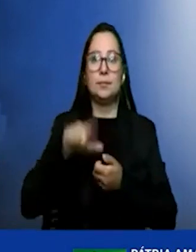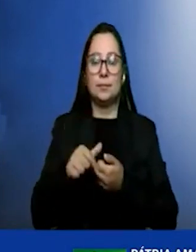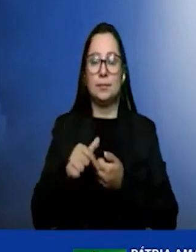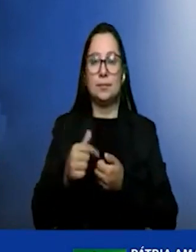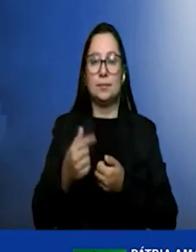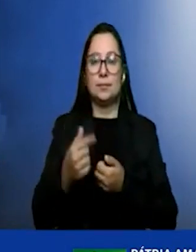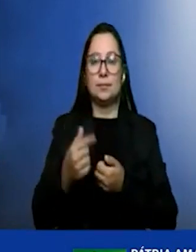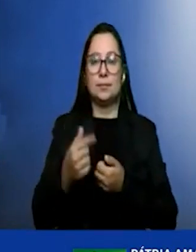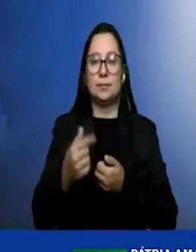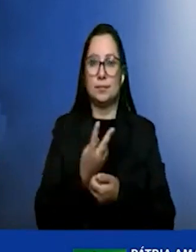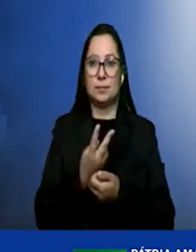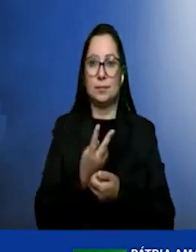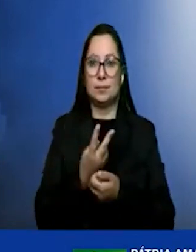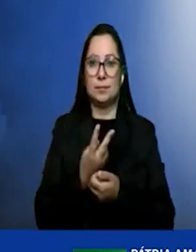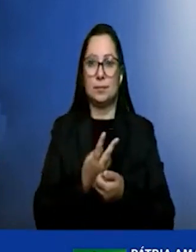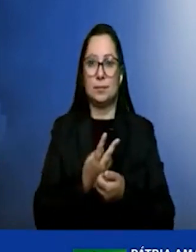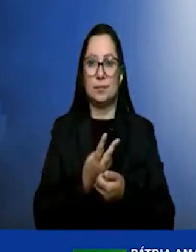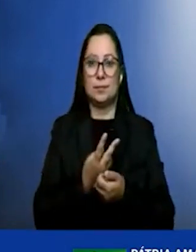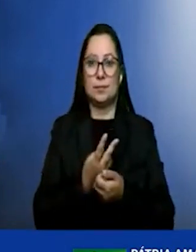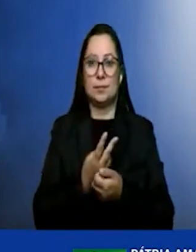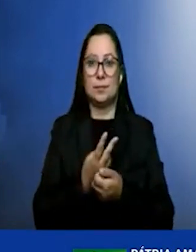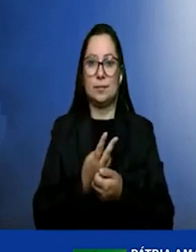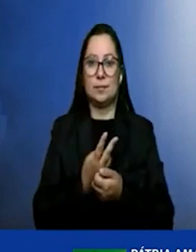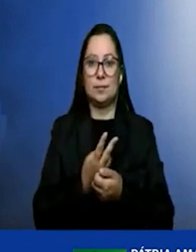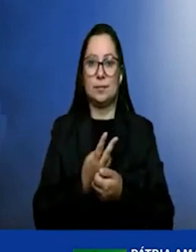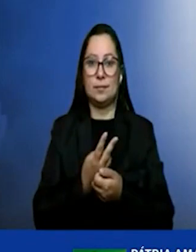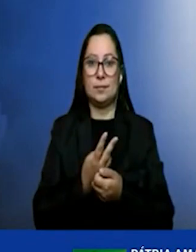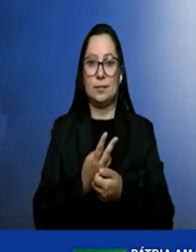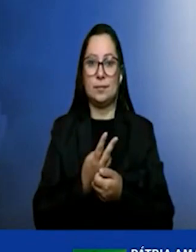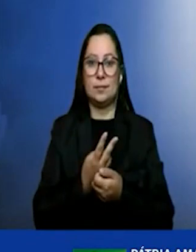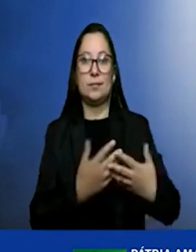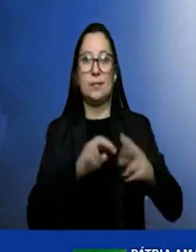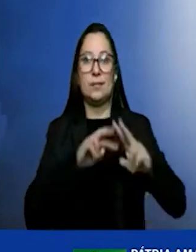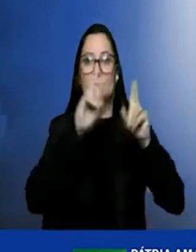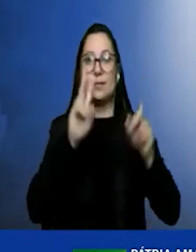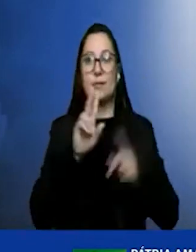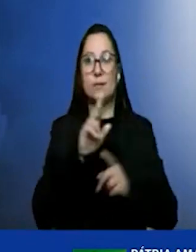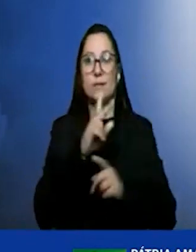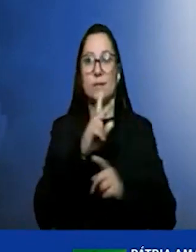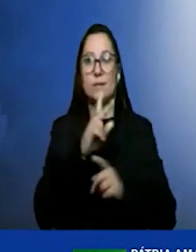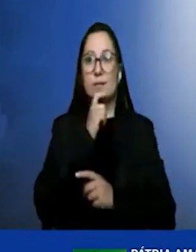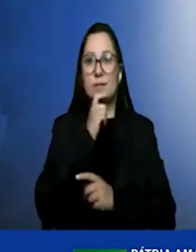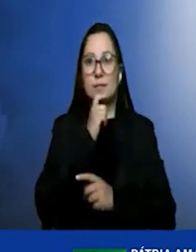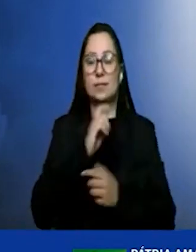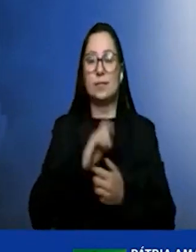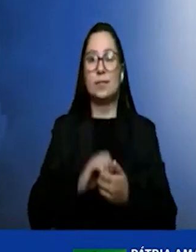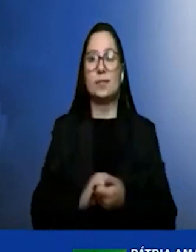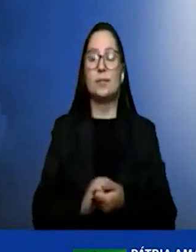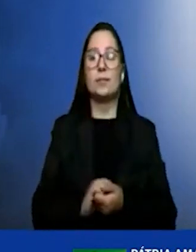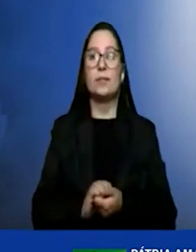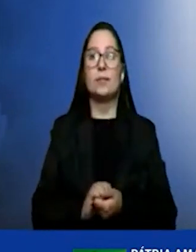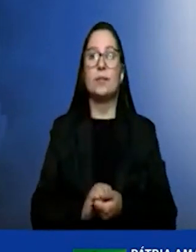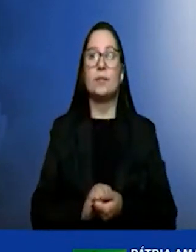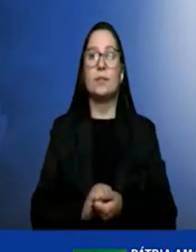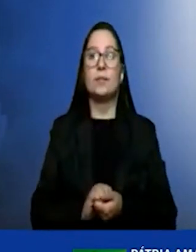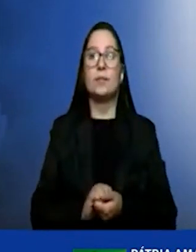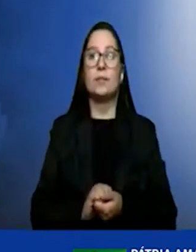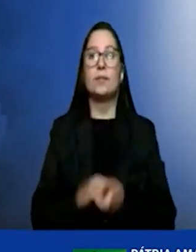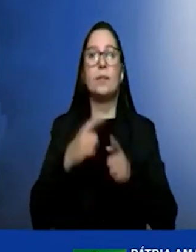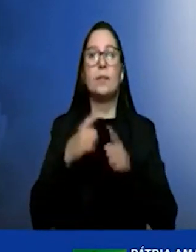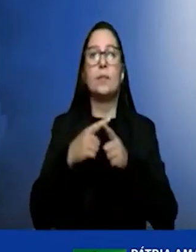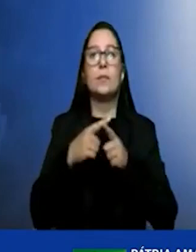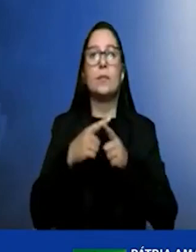desenvolvendo esses hubs de hidrogênio verde, tanto no Ceará como na Bahia? Por que nós não podemos pensar